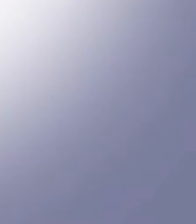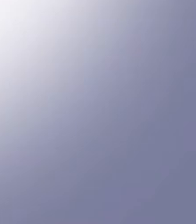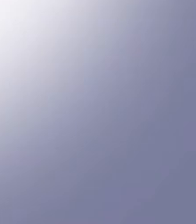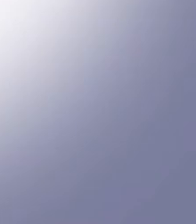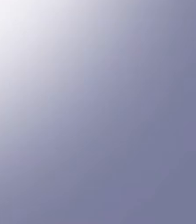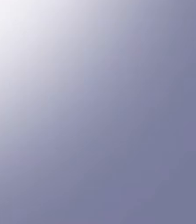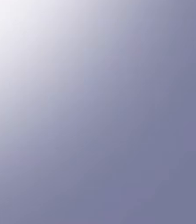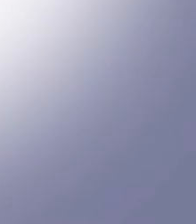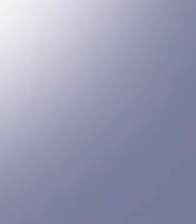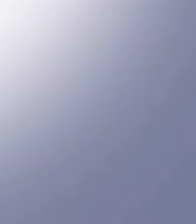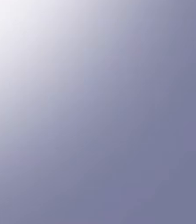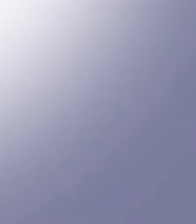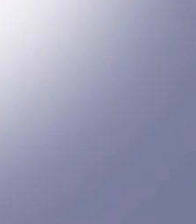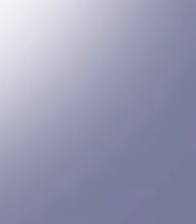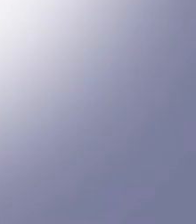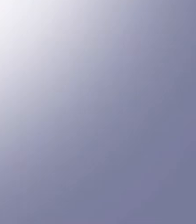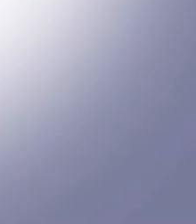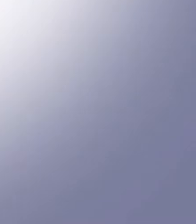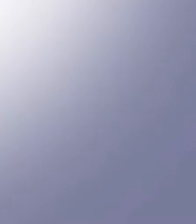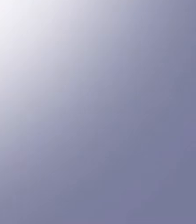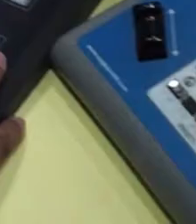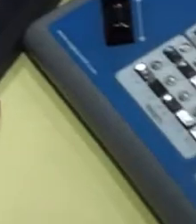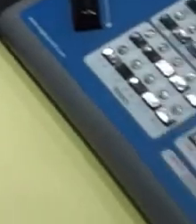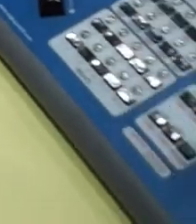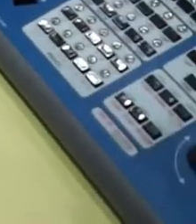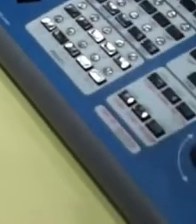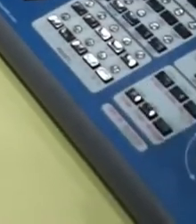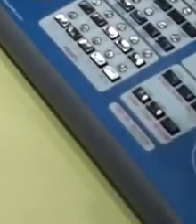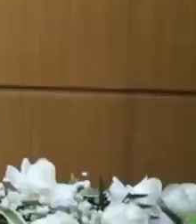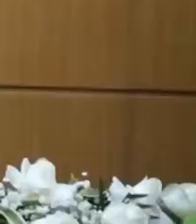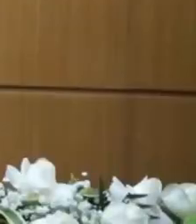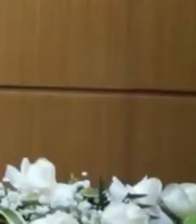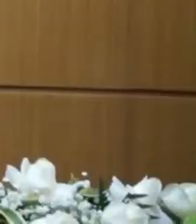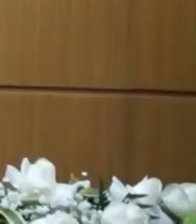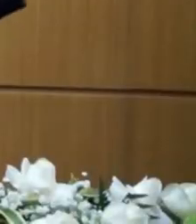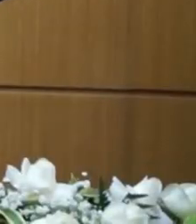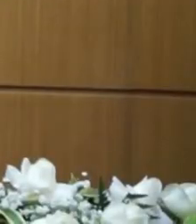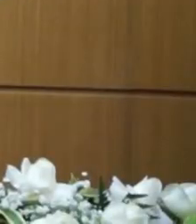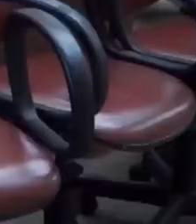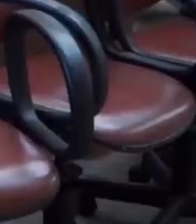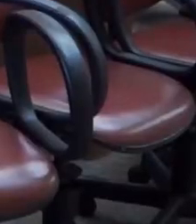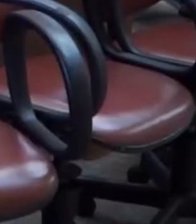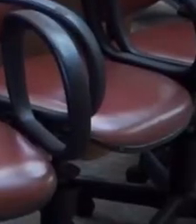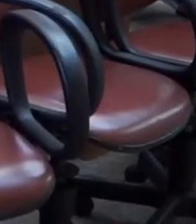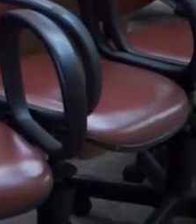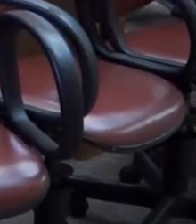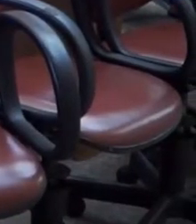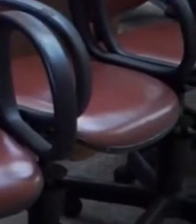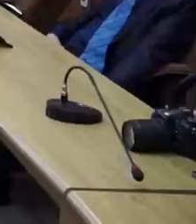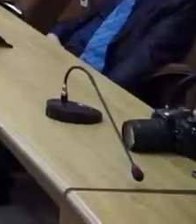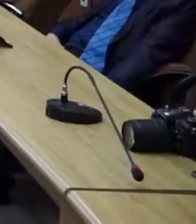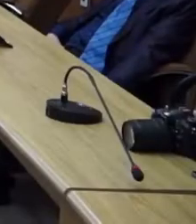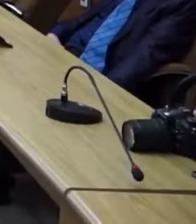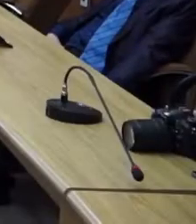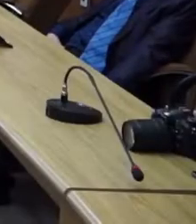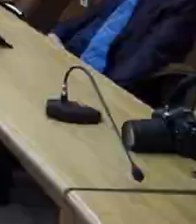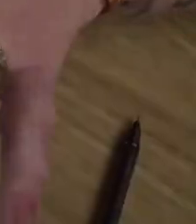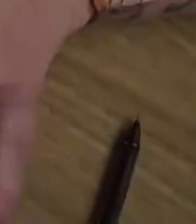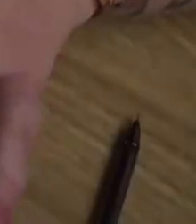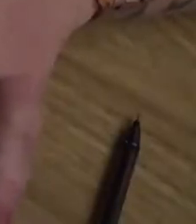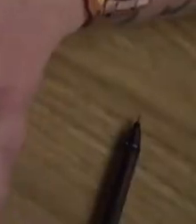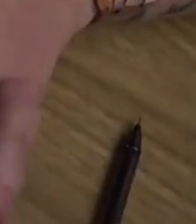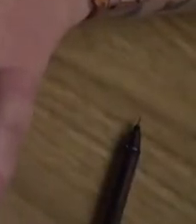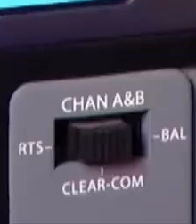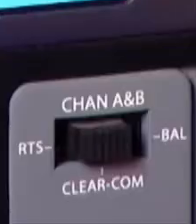acatar, ou rejeitar o parecer do relator. A TV Alesi mostra ao vivo tudo o que acontece nas comissões